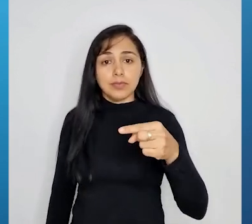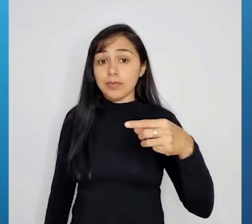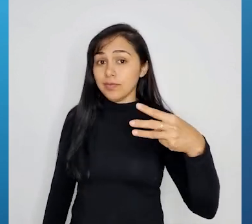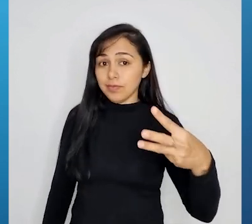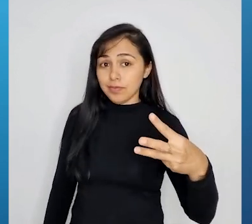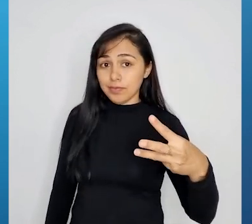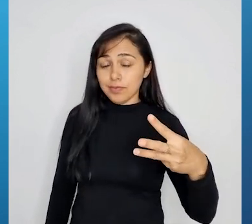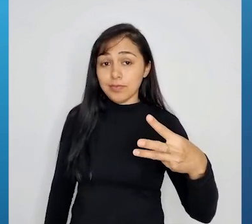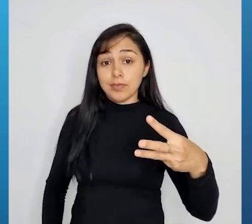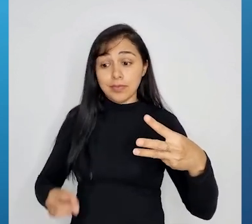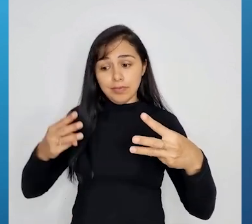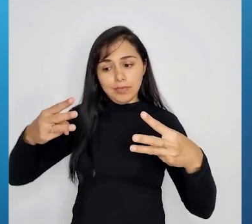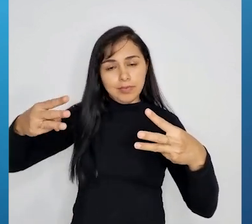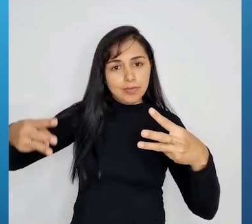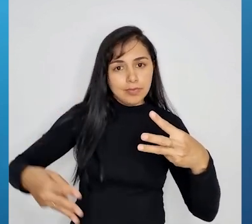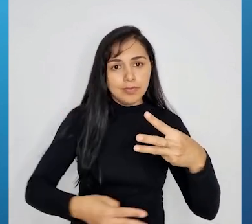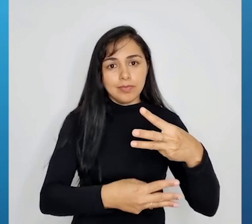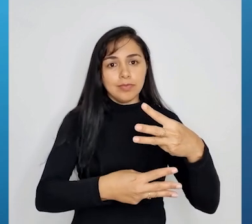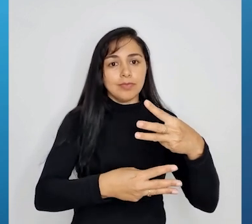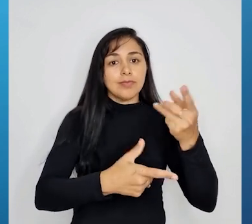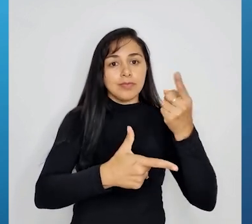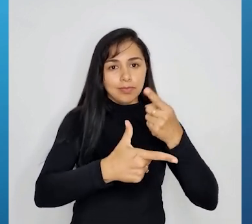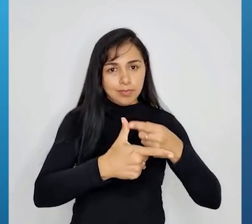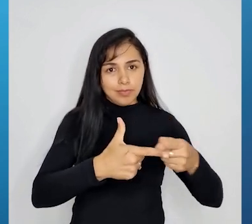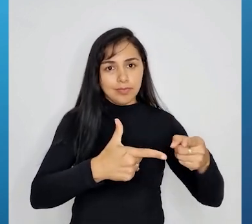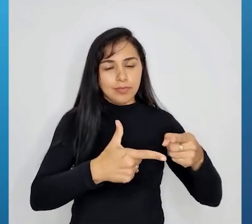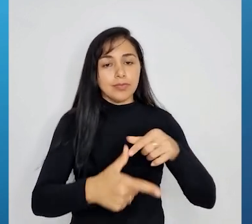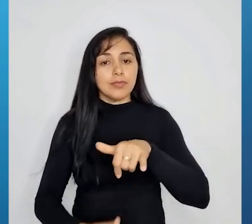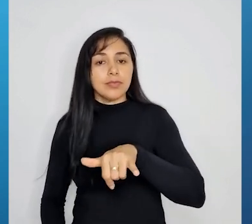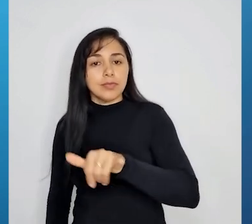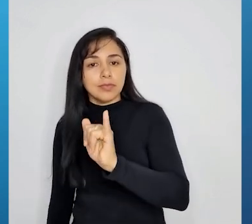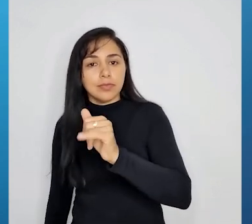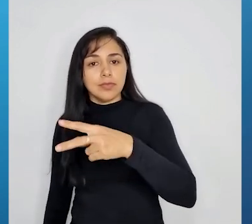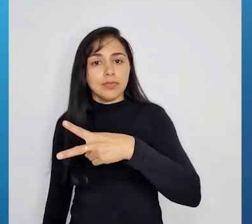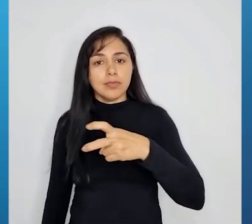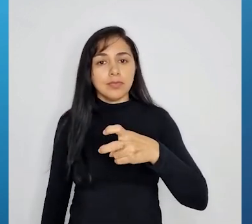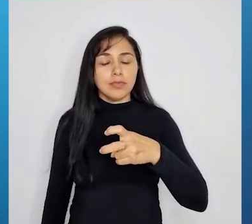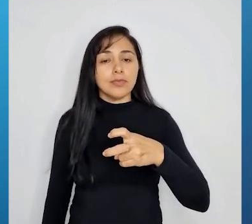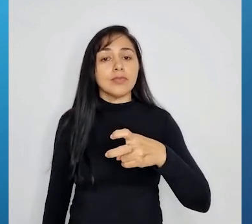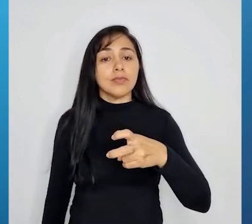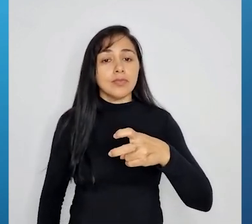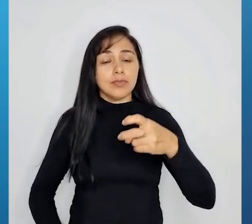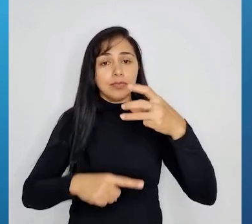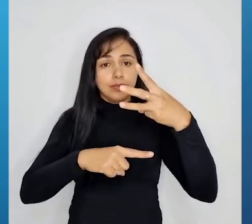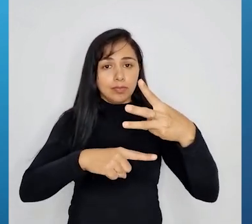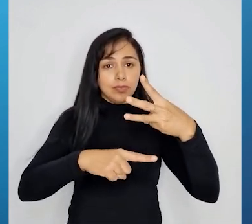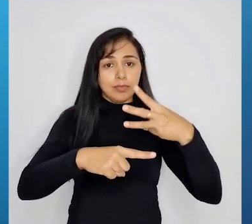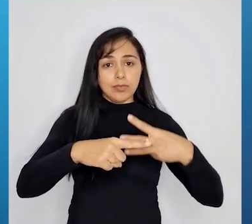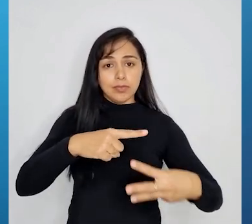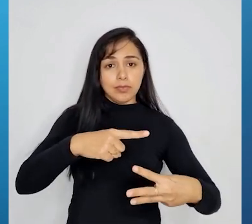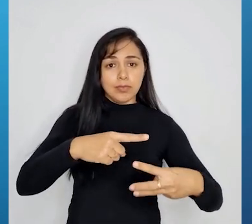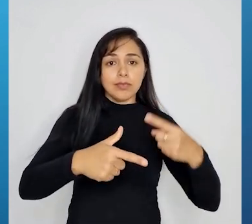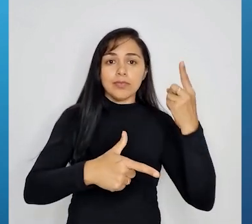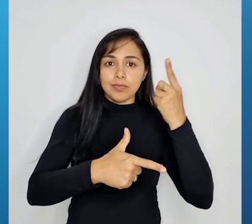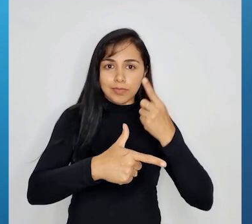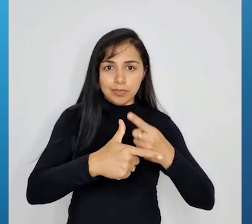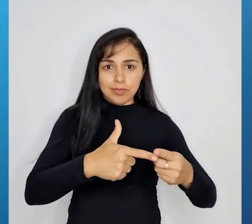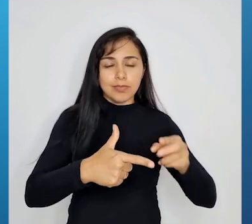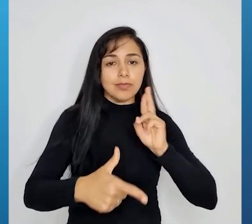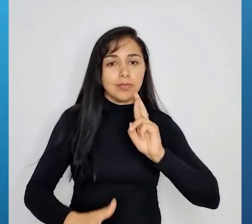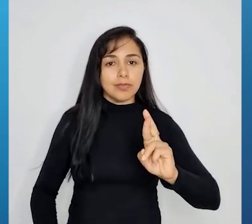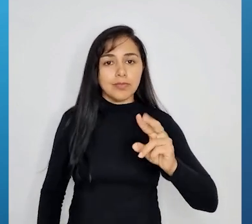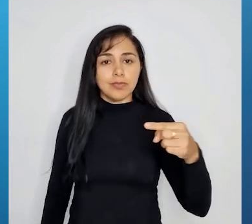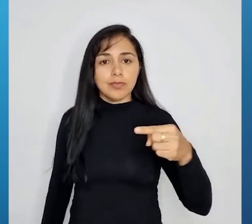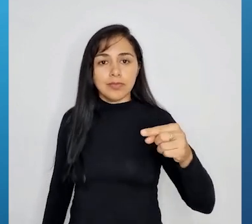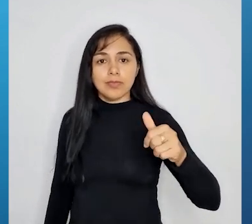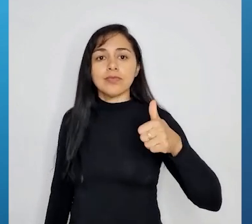que y vai ser igual a menos 1, certo? Então, y vai ser menos 1,